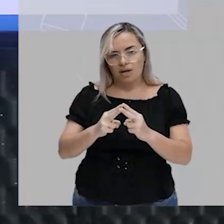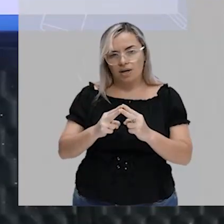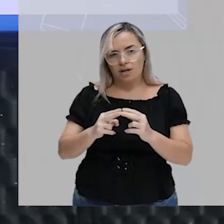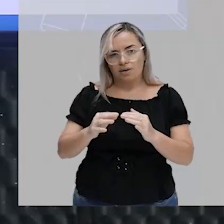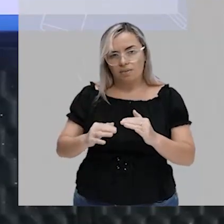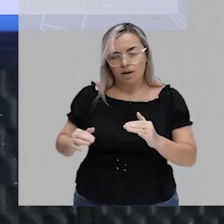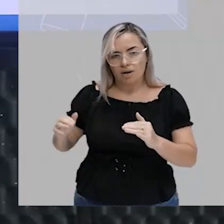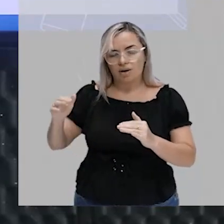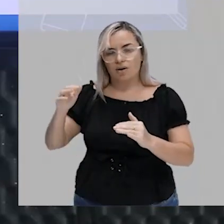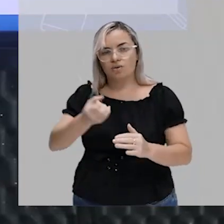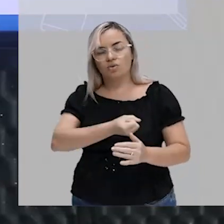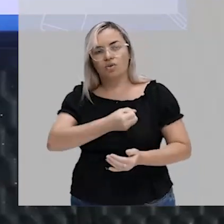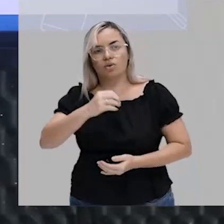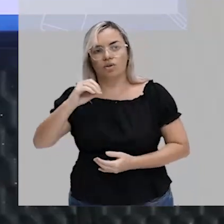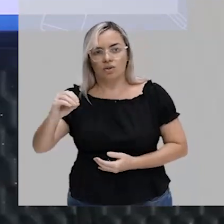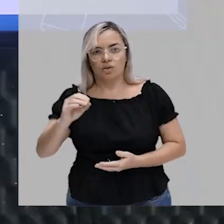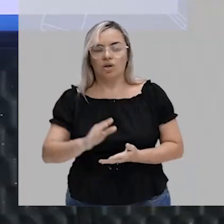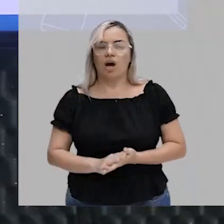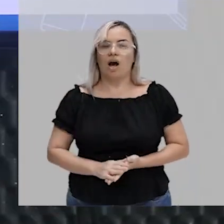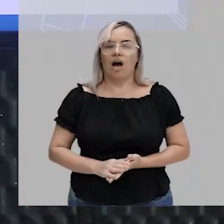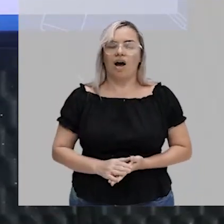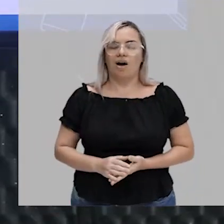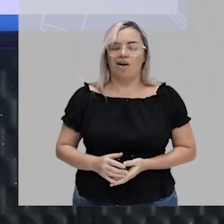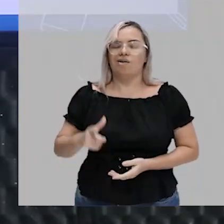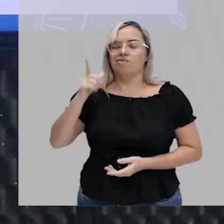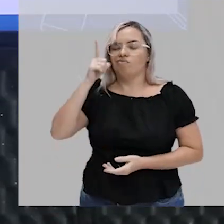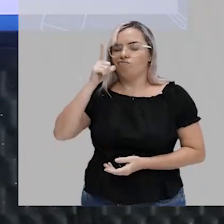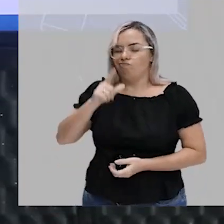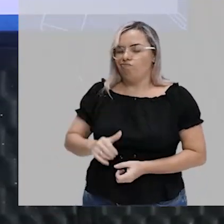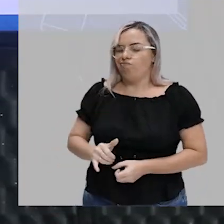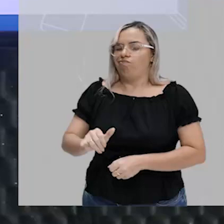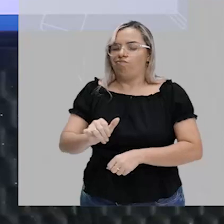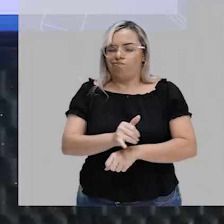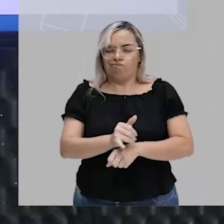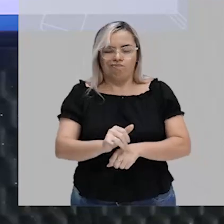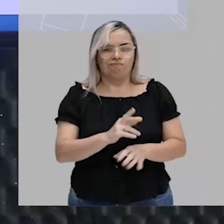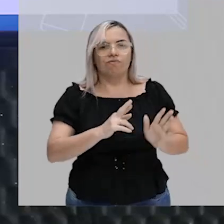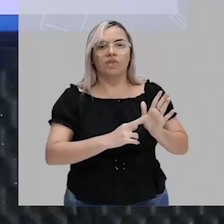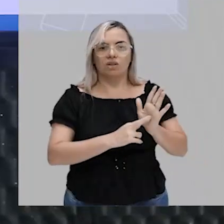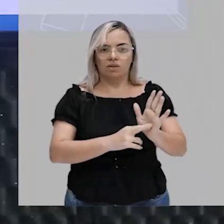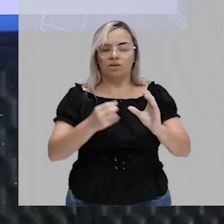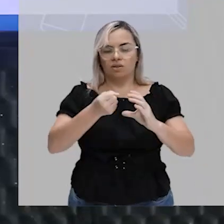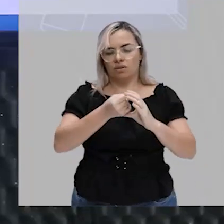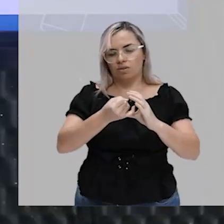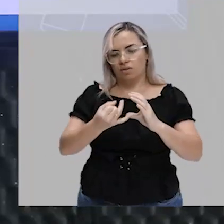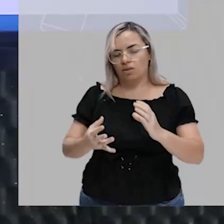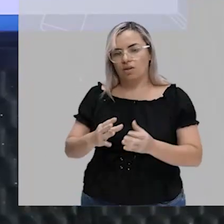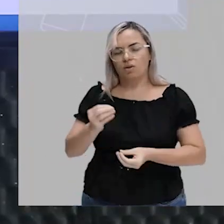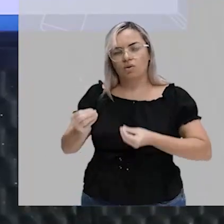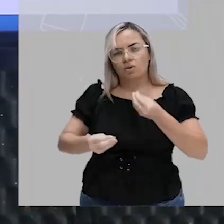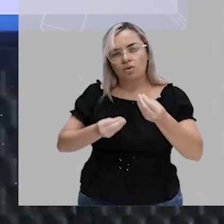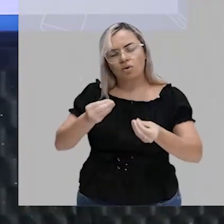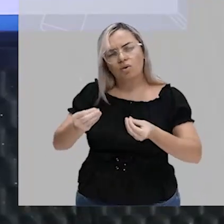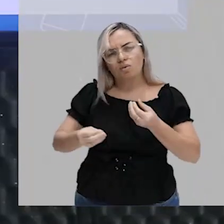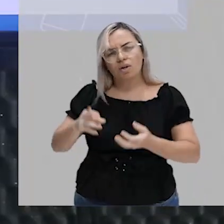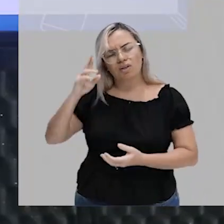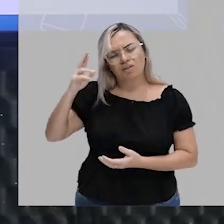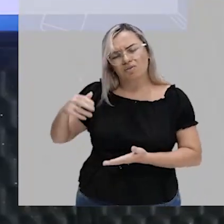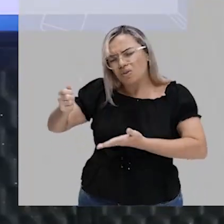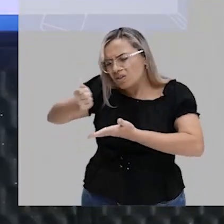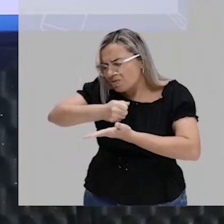tranquila, porque eu já consegui uma estratégia, tá, de representar esse conjunto aqui. Mas, Renata, eu vou escrever muito, eu